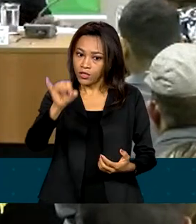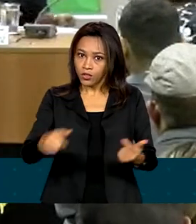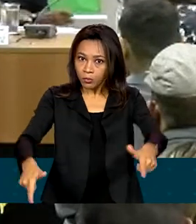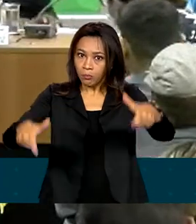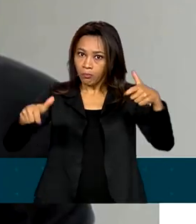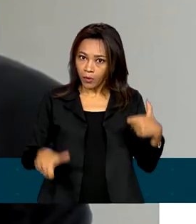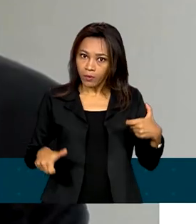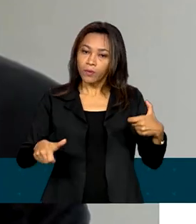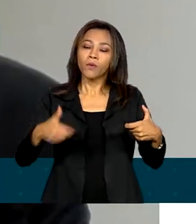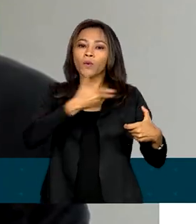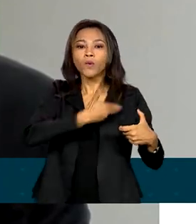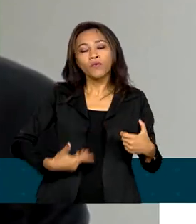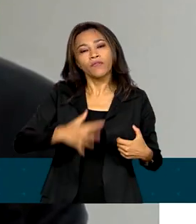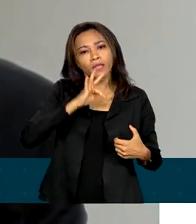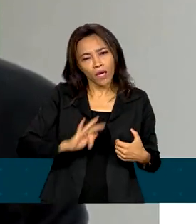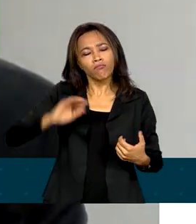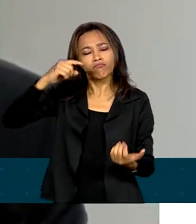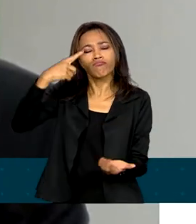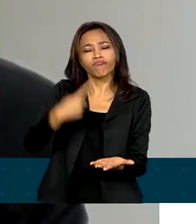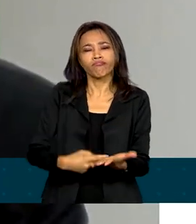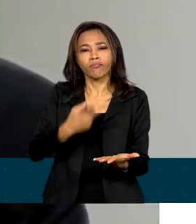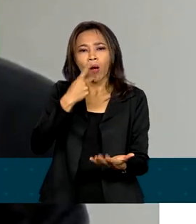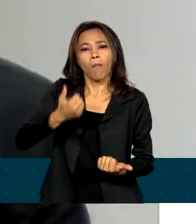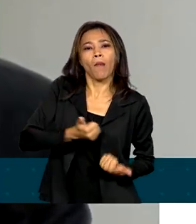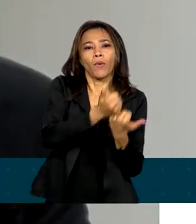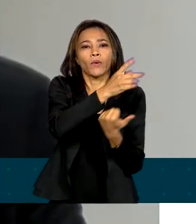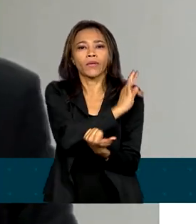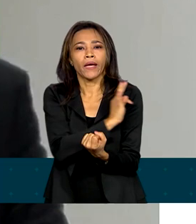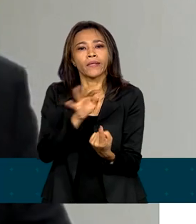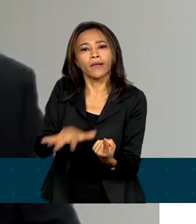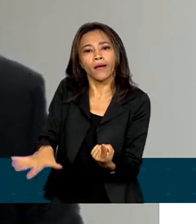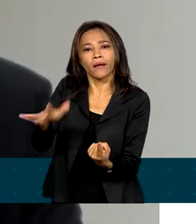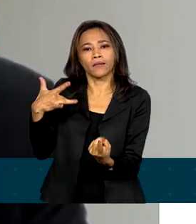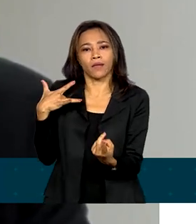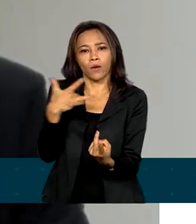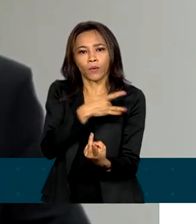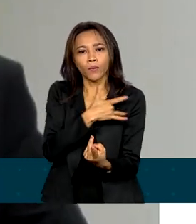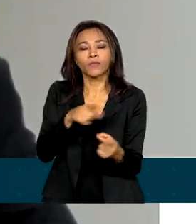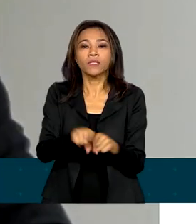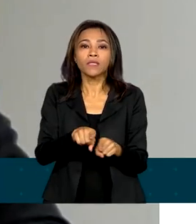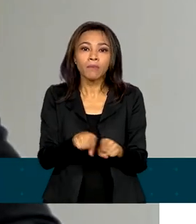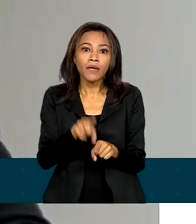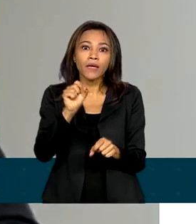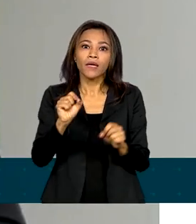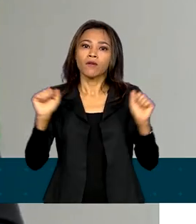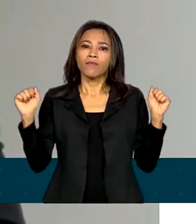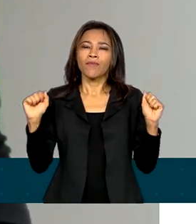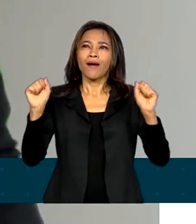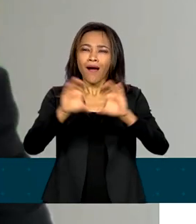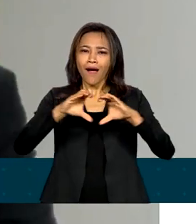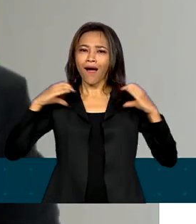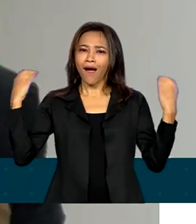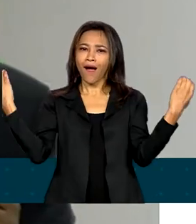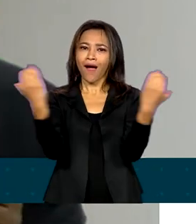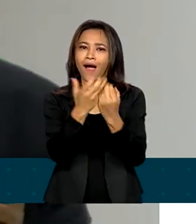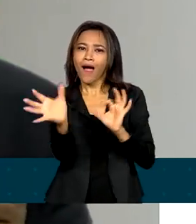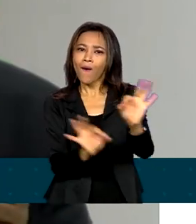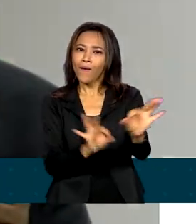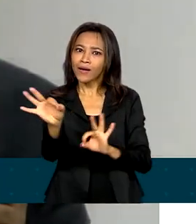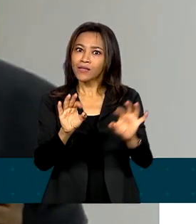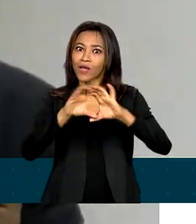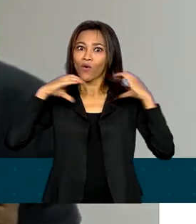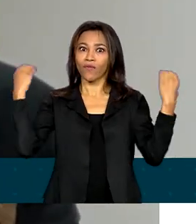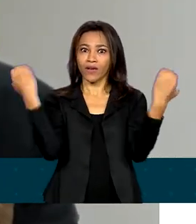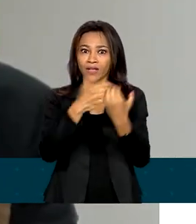anunciou um acordo de cooperação técnica na área de saúde e a realização da Conferência Nacional sobre os Direitos das